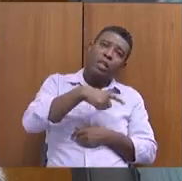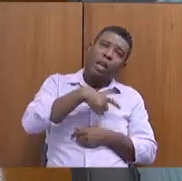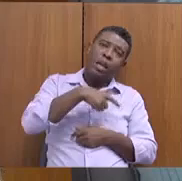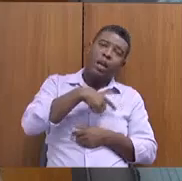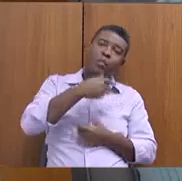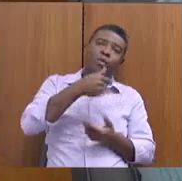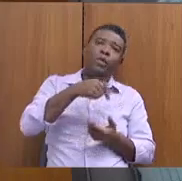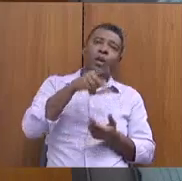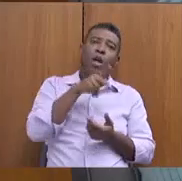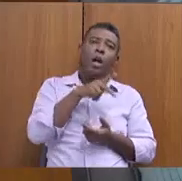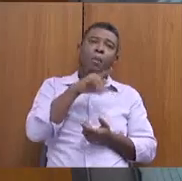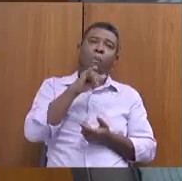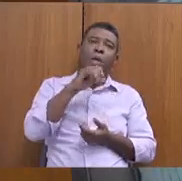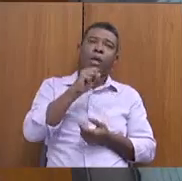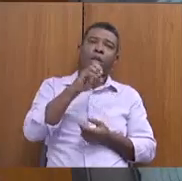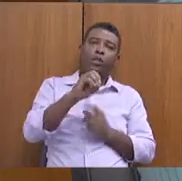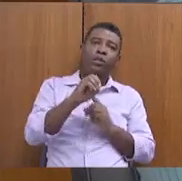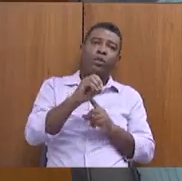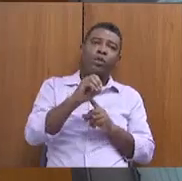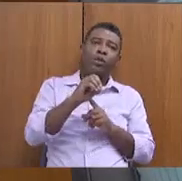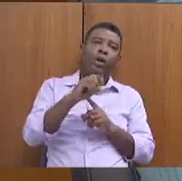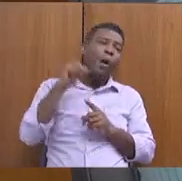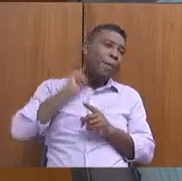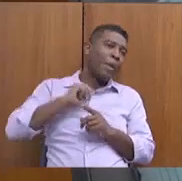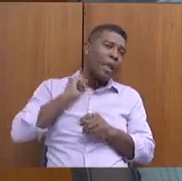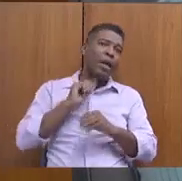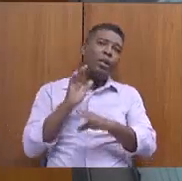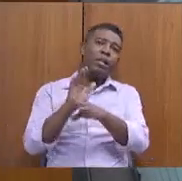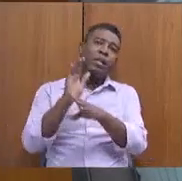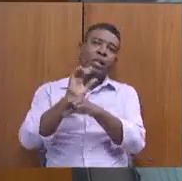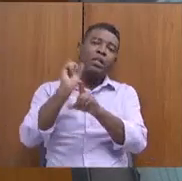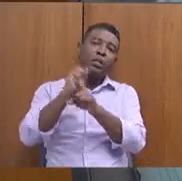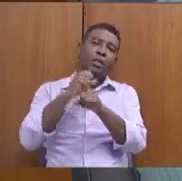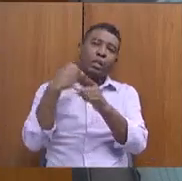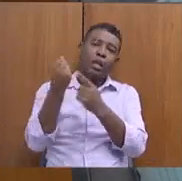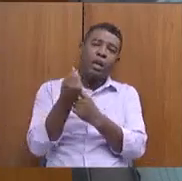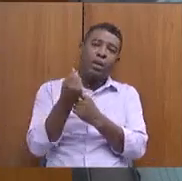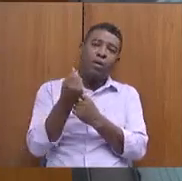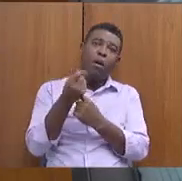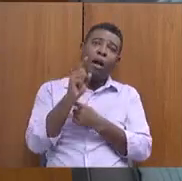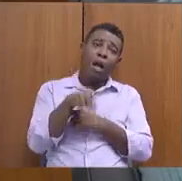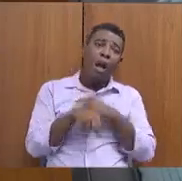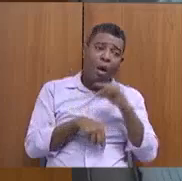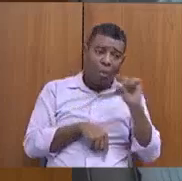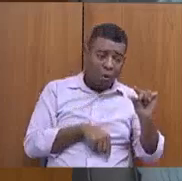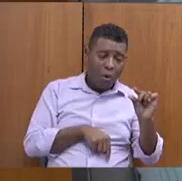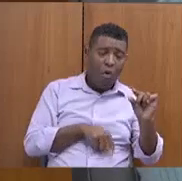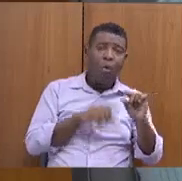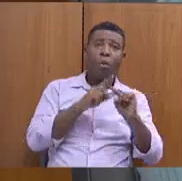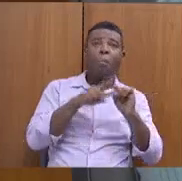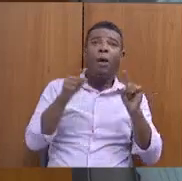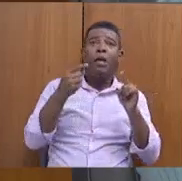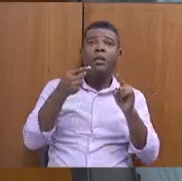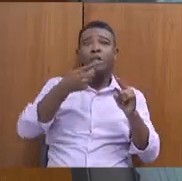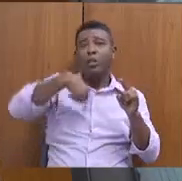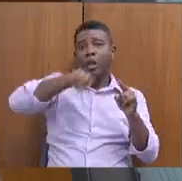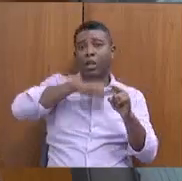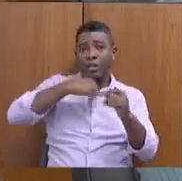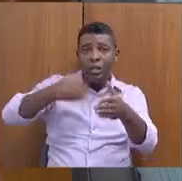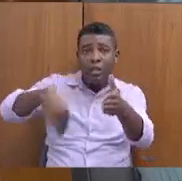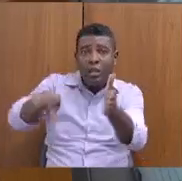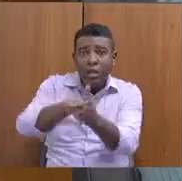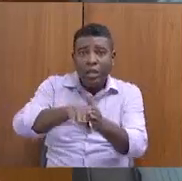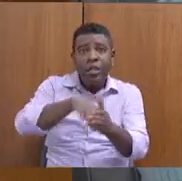social, que a gente repassa para os municípios, que é para a município, ele pode ser pouco, mas, quando nós chegamos, ele estava, não vinha sendo